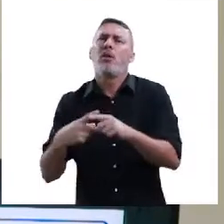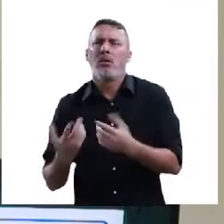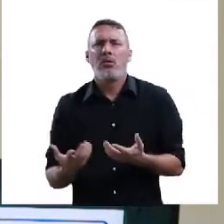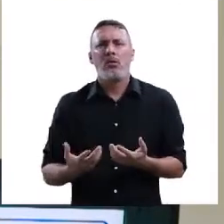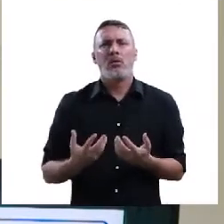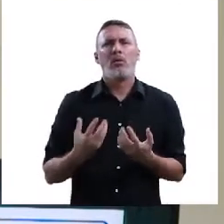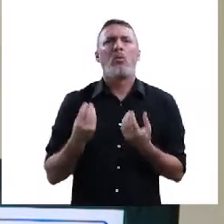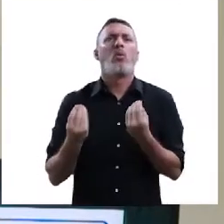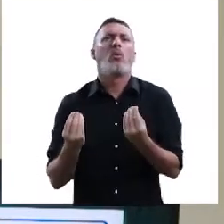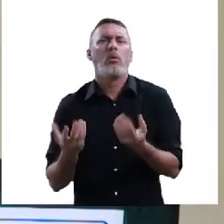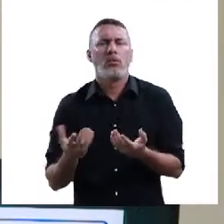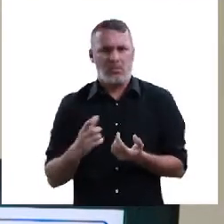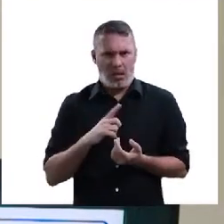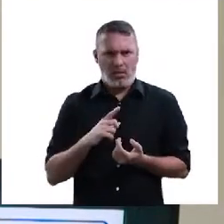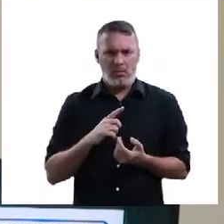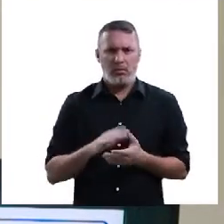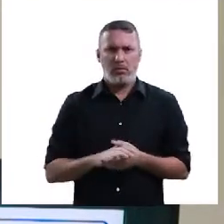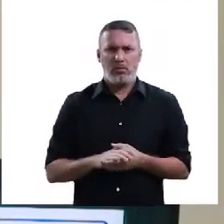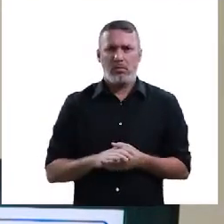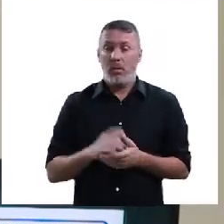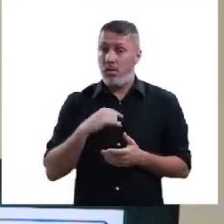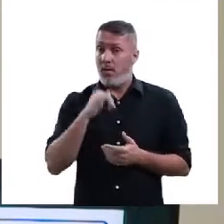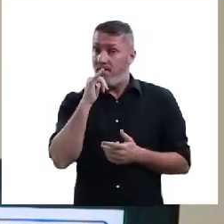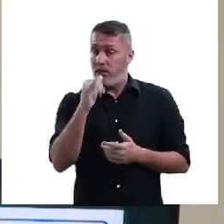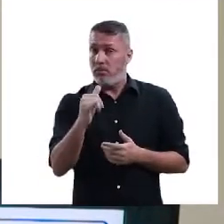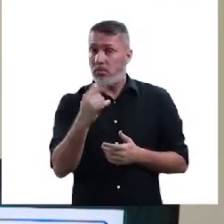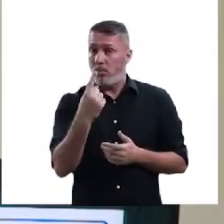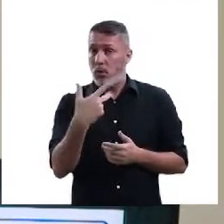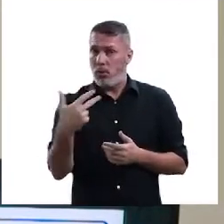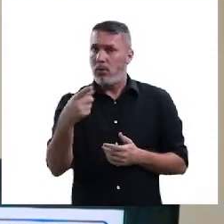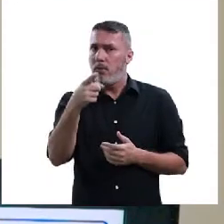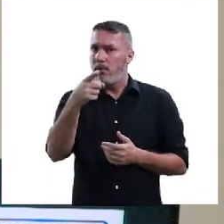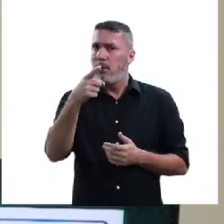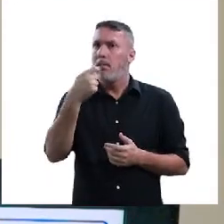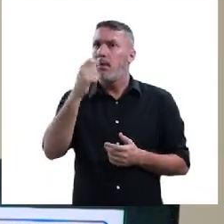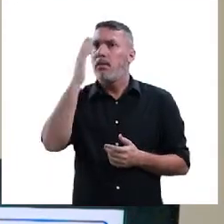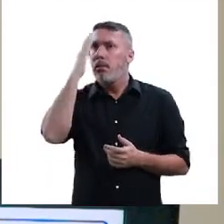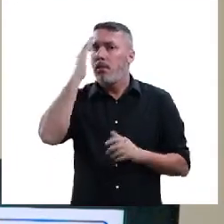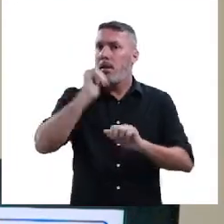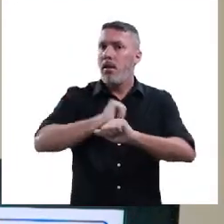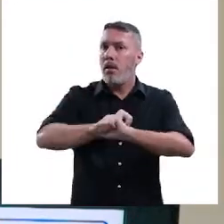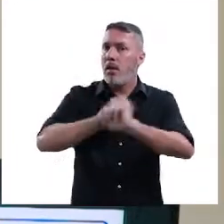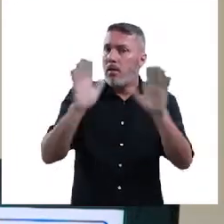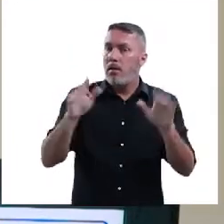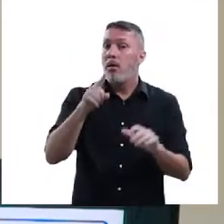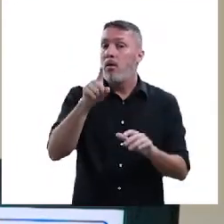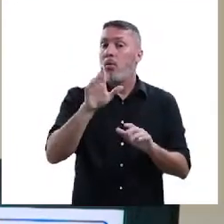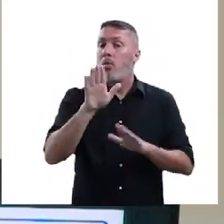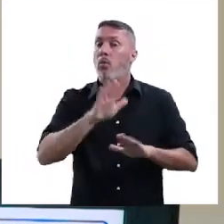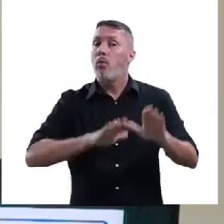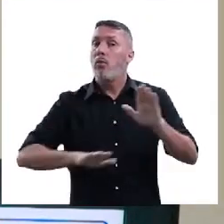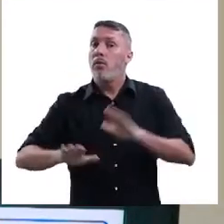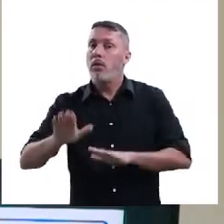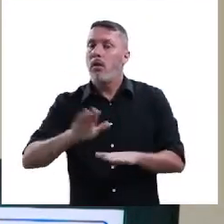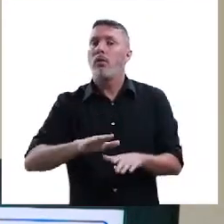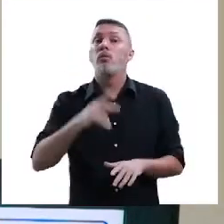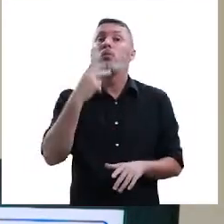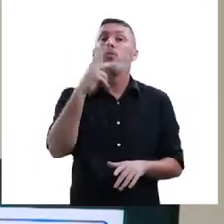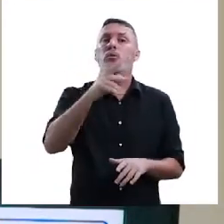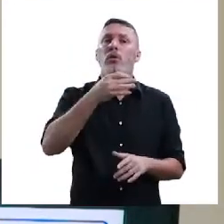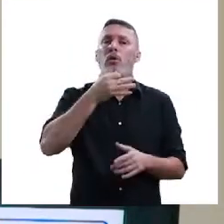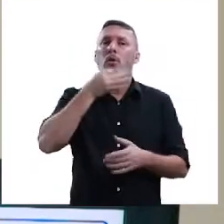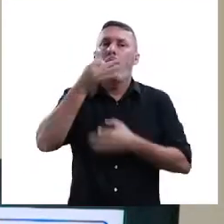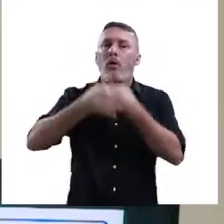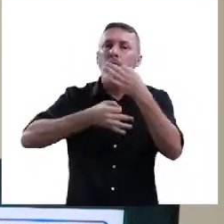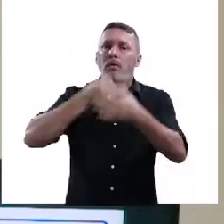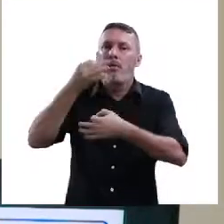por que ocorre? Como ocorre? Eu vou falar uma coisa para vocês aqui, e vocês precisam compreender o seguinte. Tome muito cuidado com o